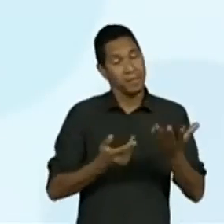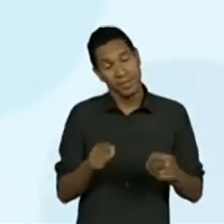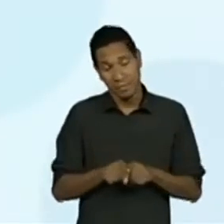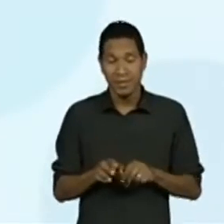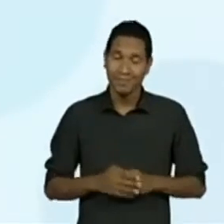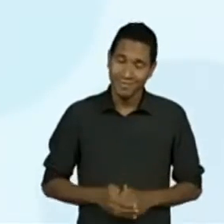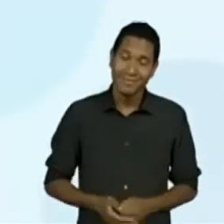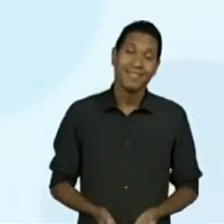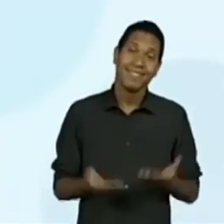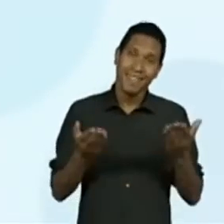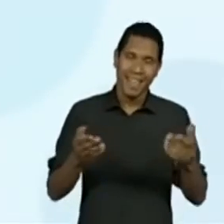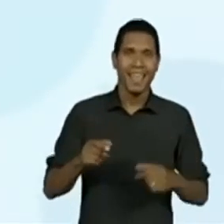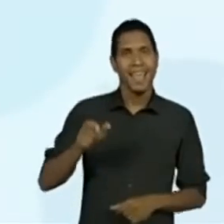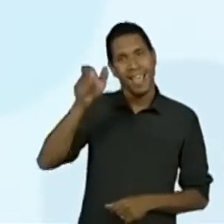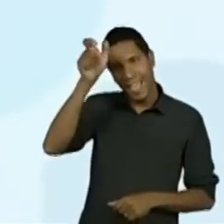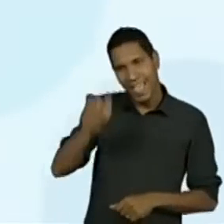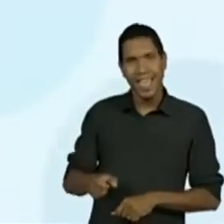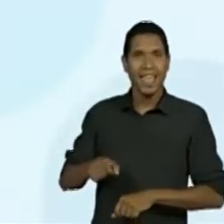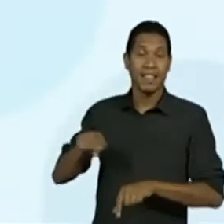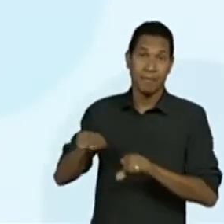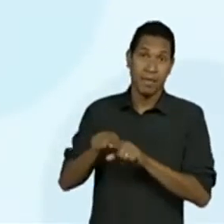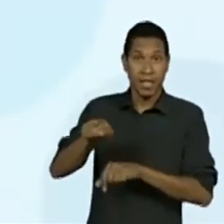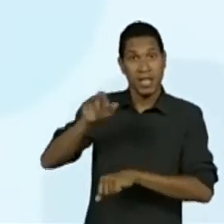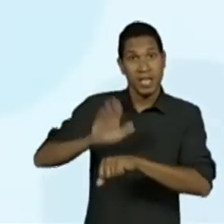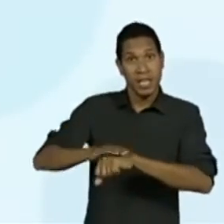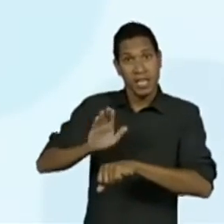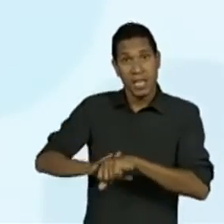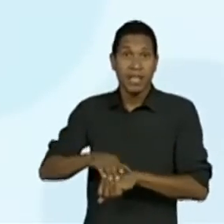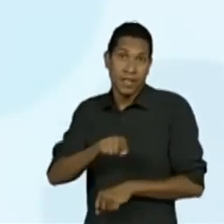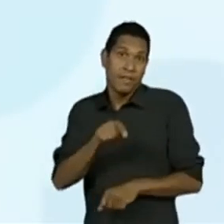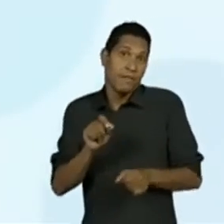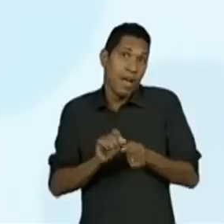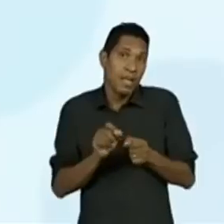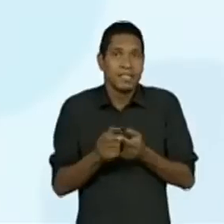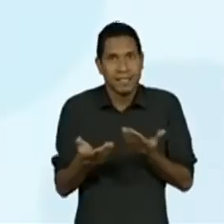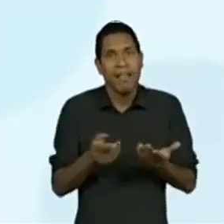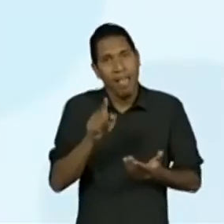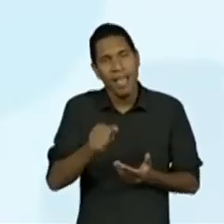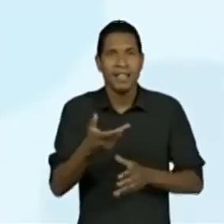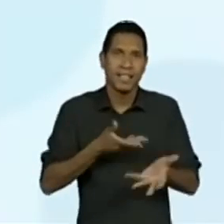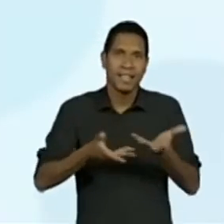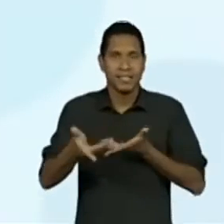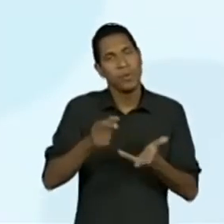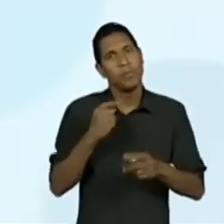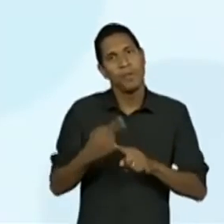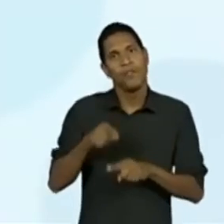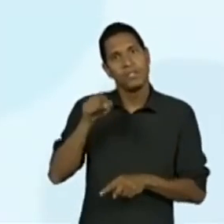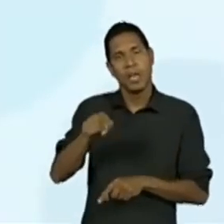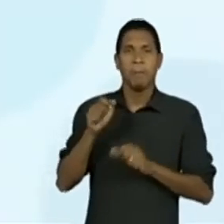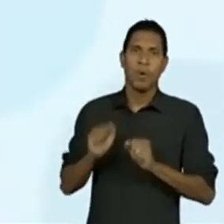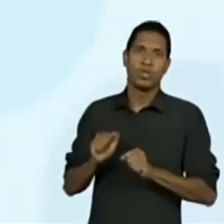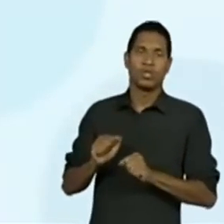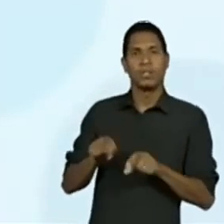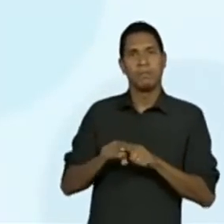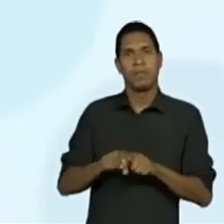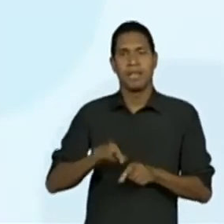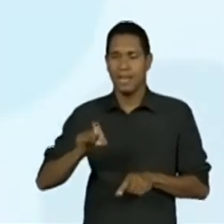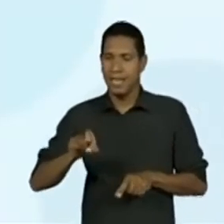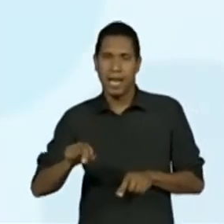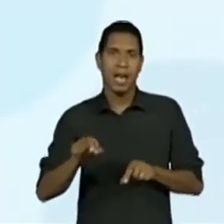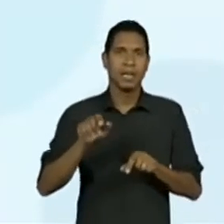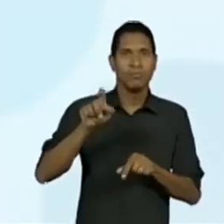O leitor comanda. Essa é a palavra-chave da interação com o cyberpoema. E aí,